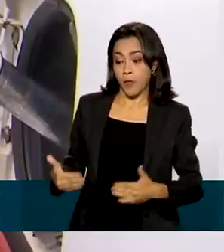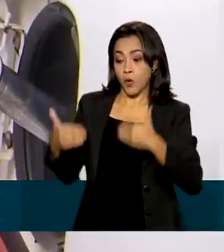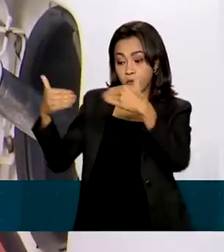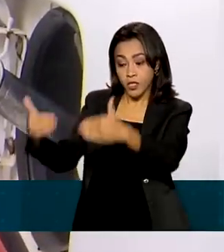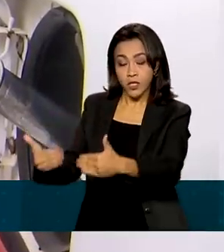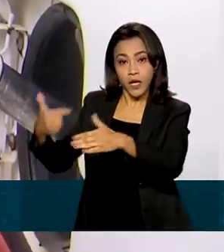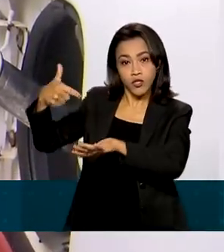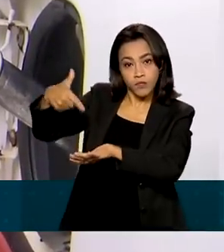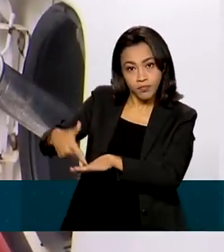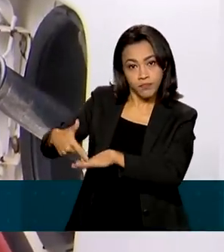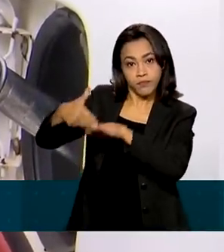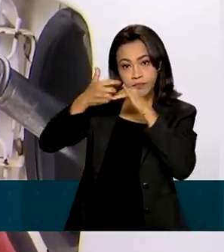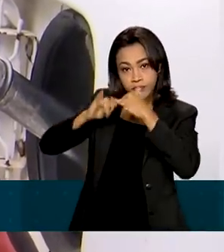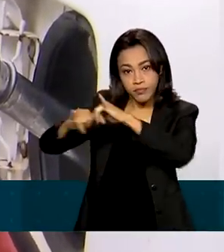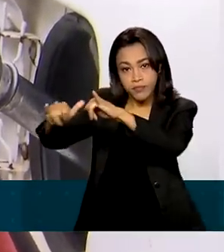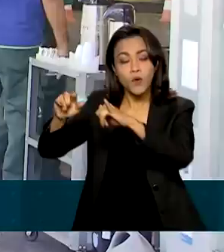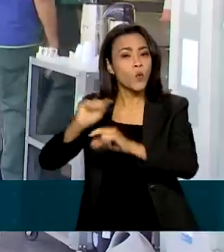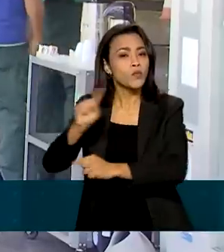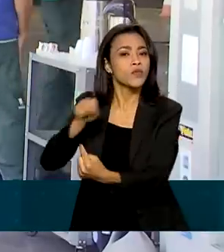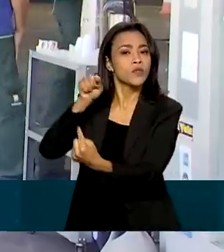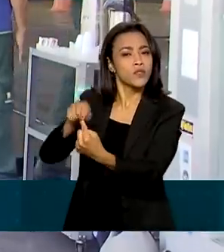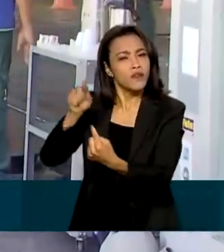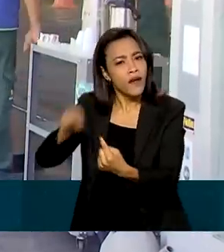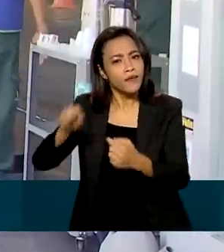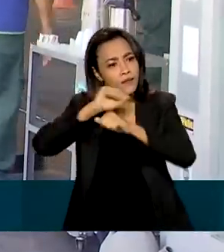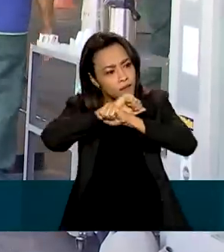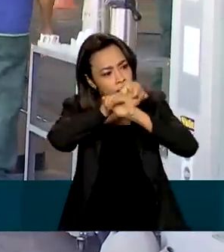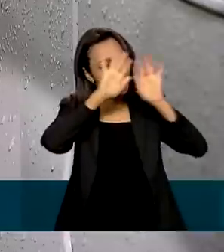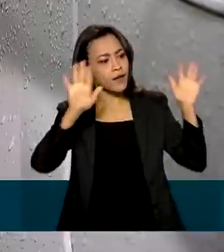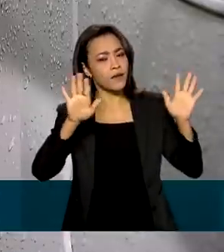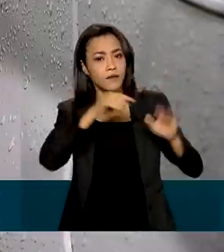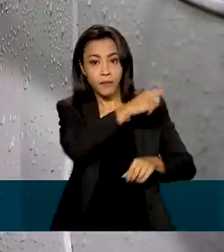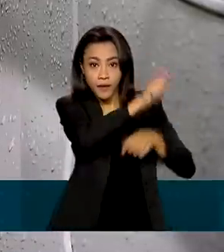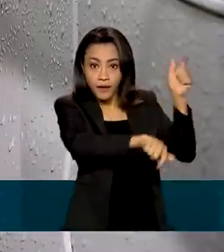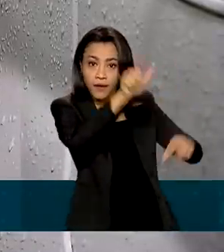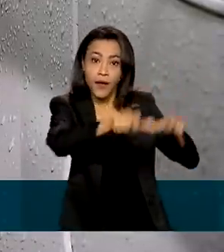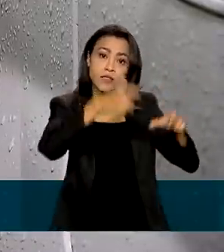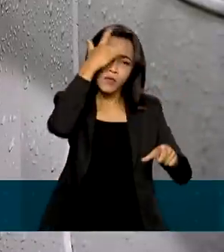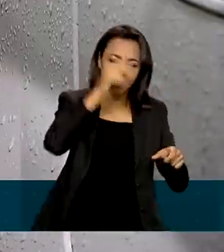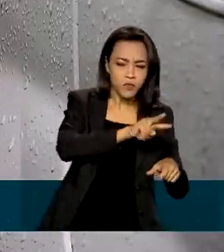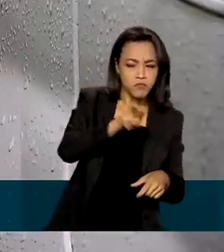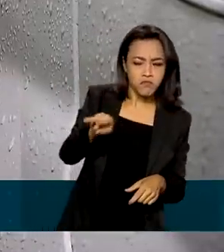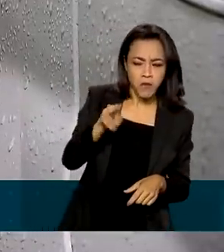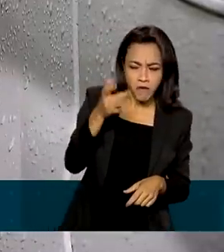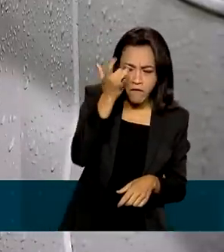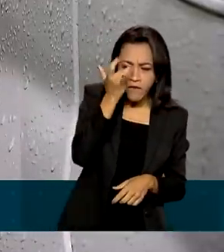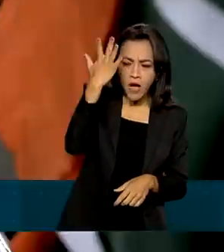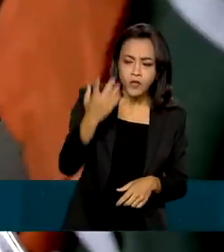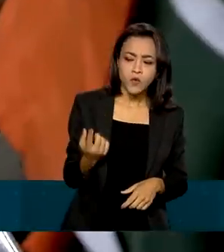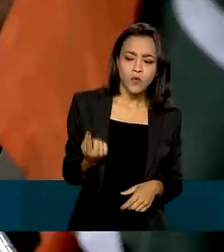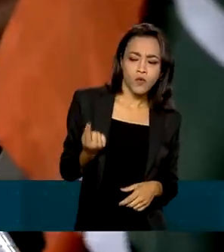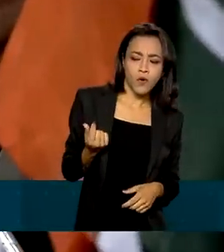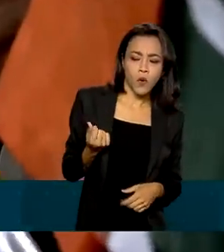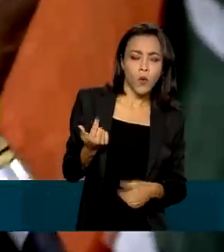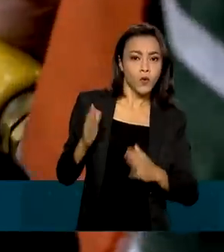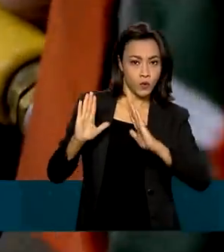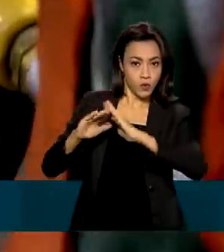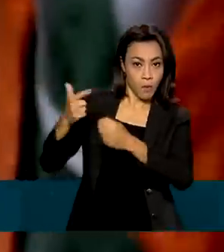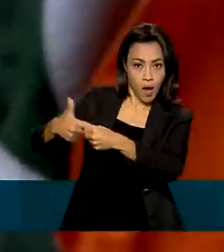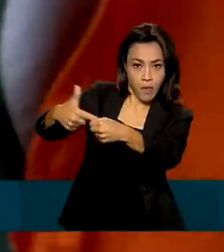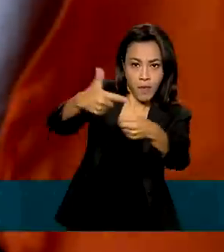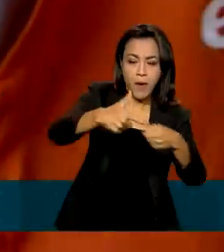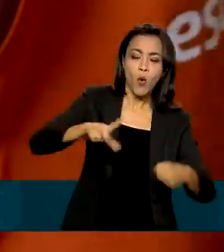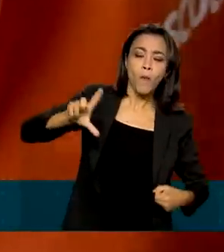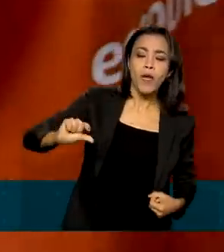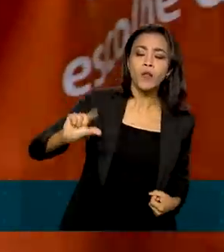Energia, a intenção é dar transparência e permitir que o consumidor identifique facilmente os postos que estão praticando o